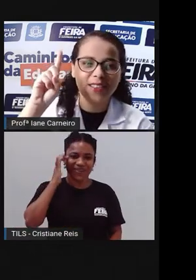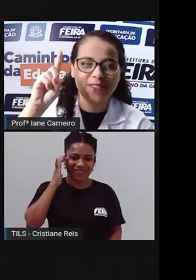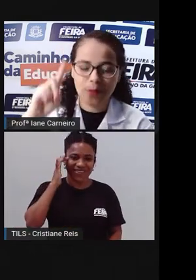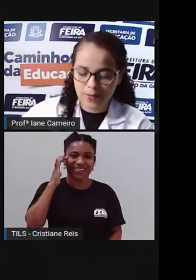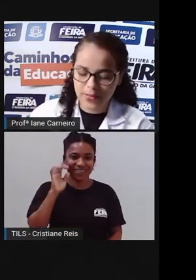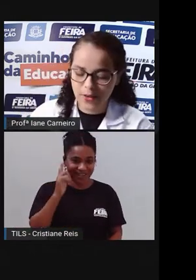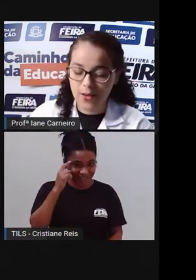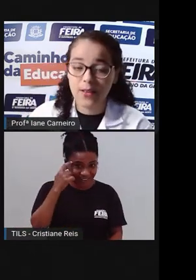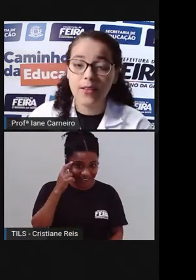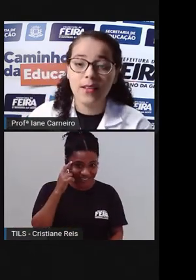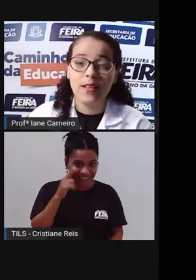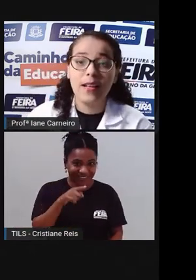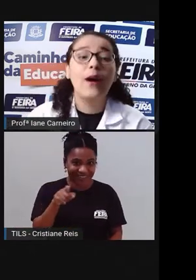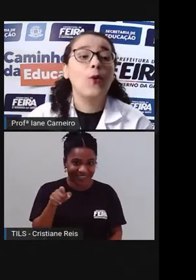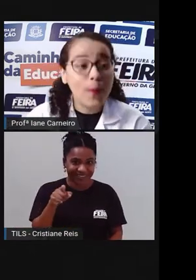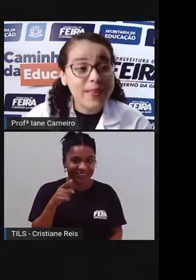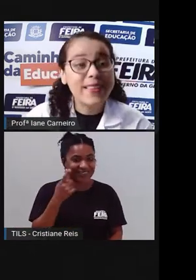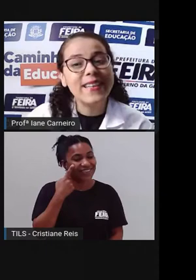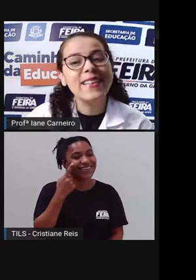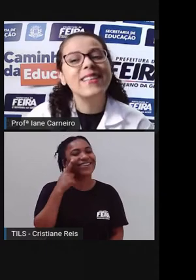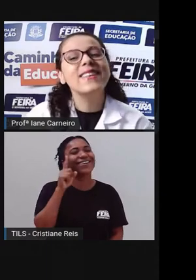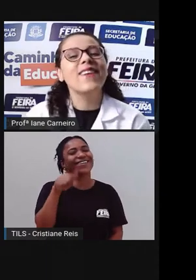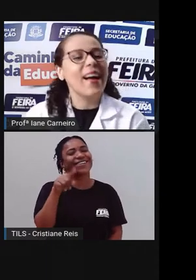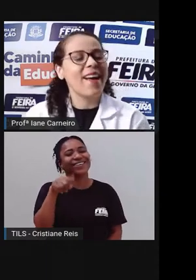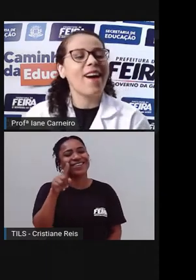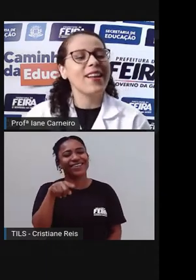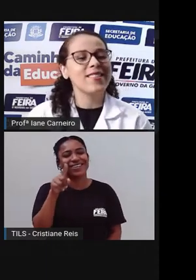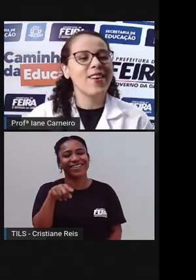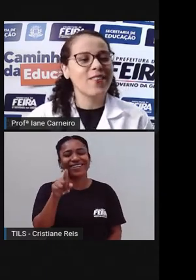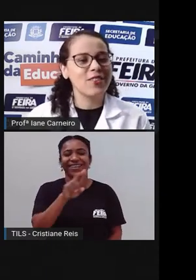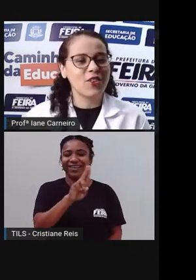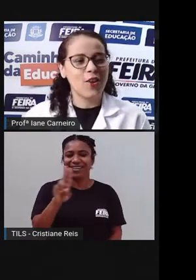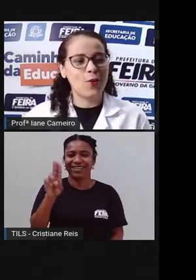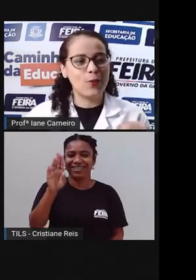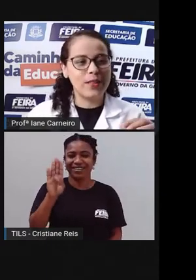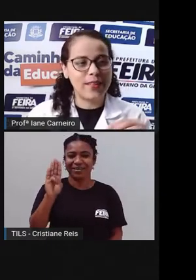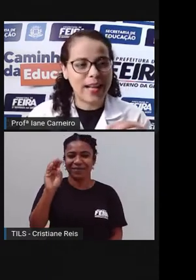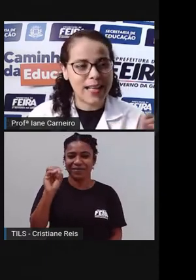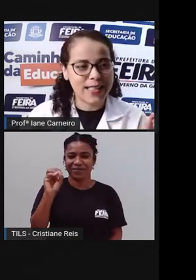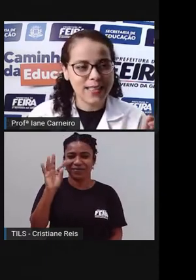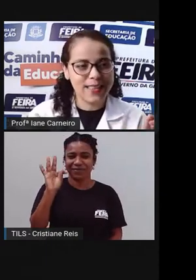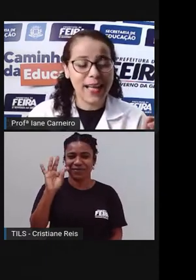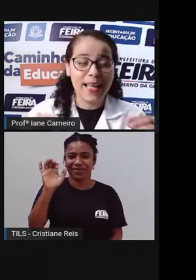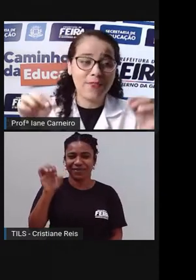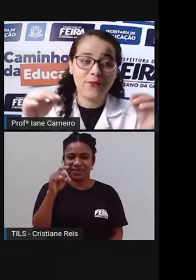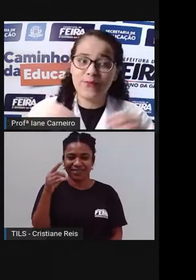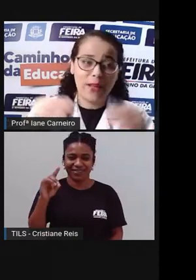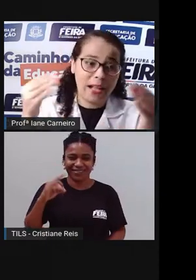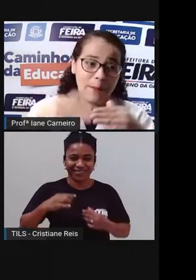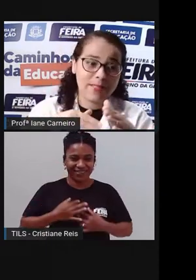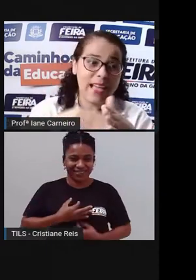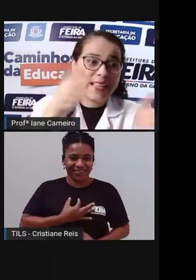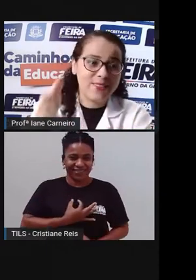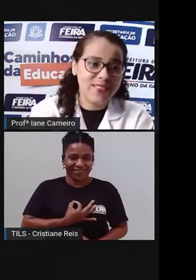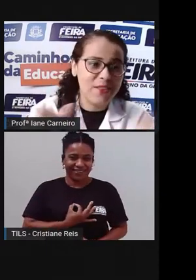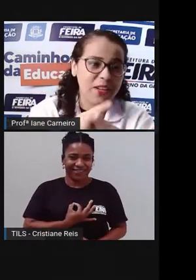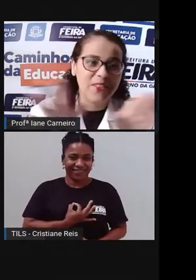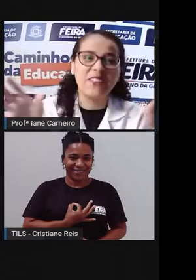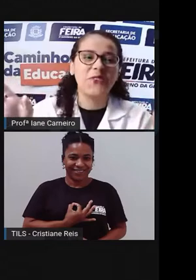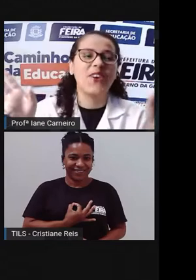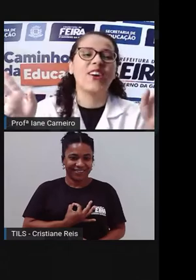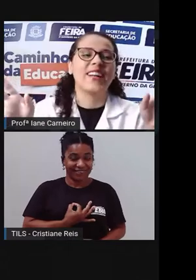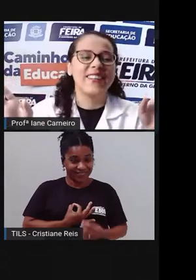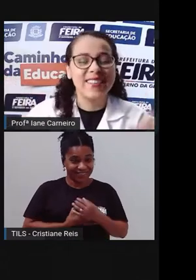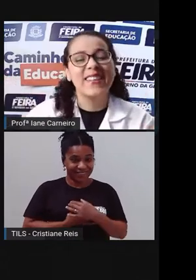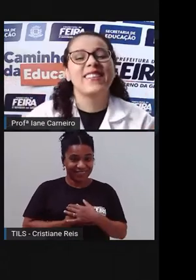alguém acha? Vamos ver, ó. O botão. Olha só, quando a gente coloca o botão na casa, né? Ele acaba saindo, né? Ele